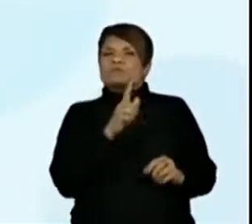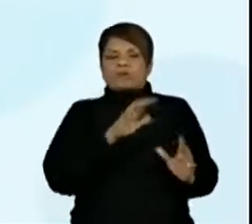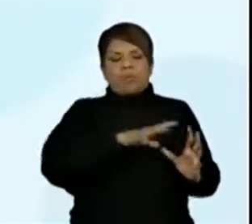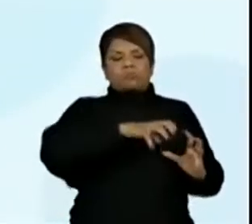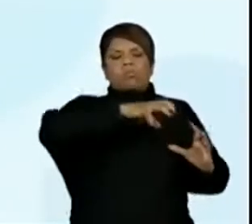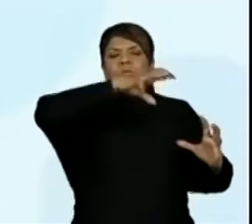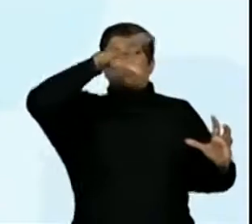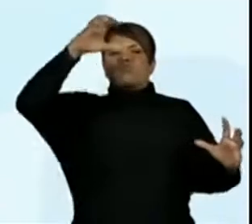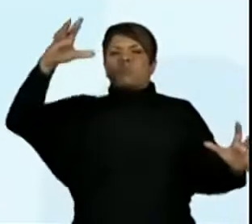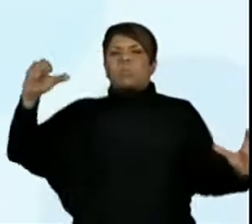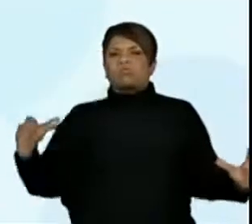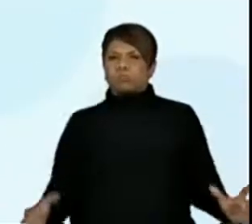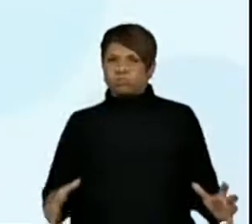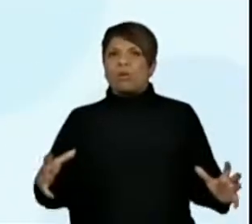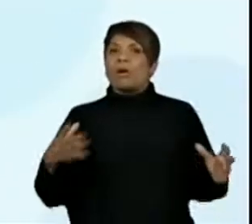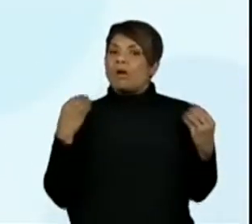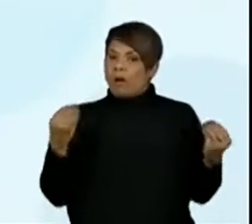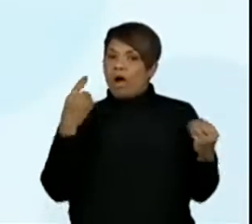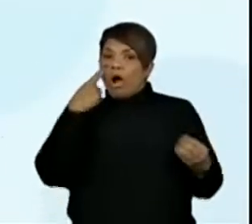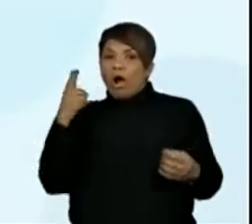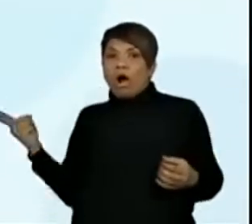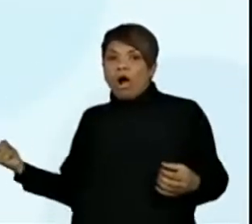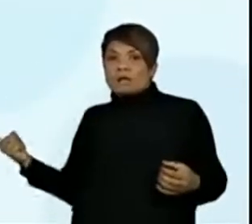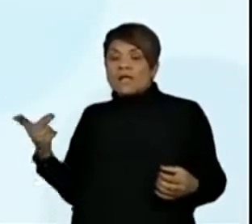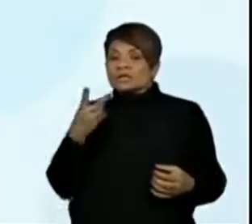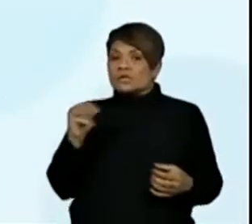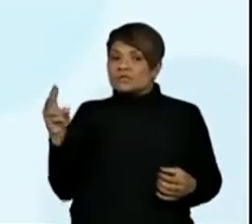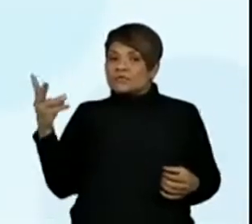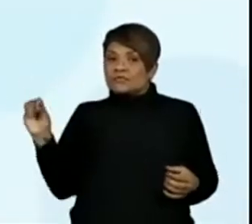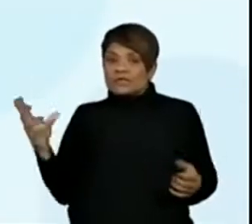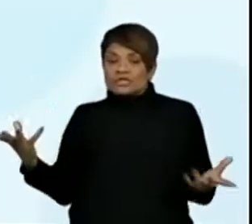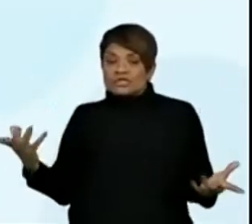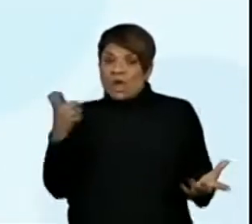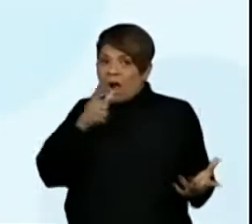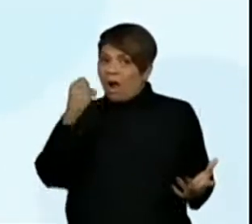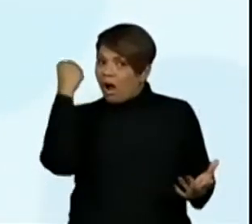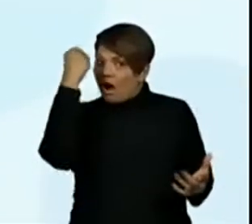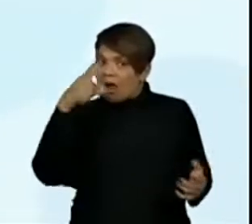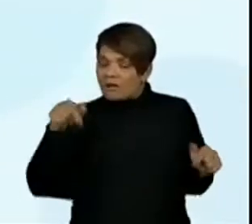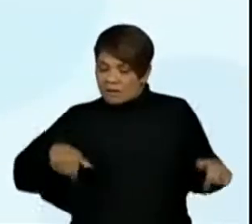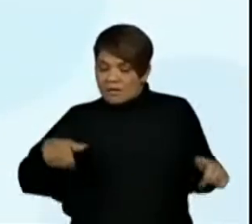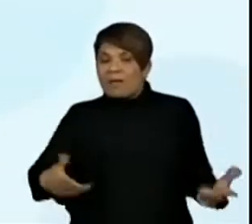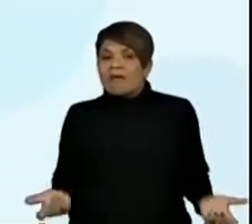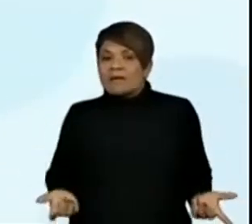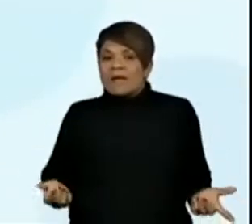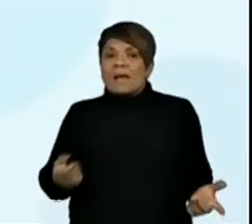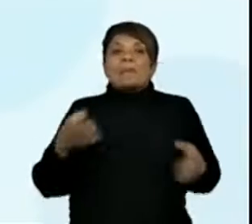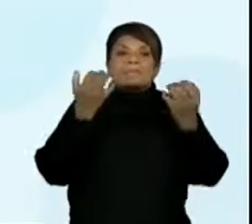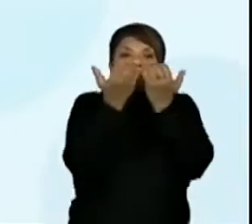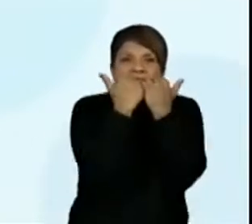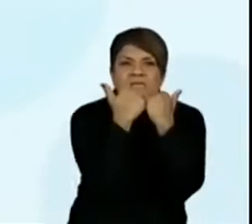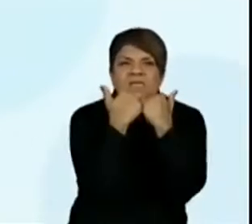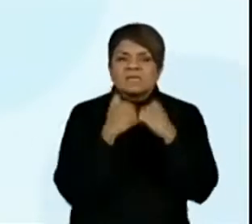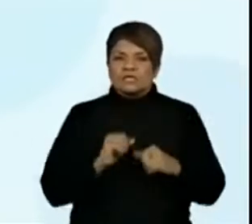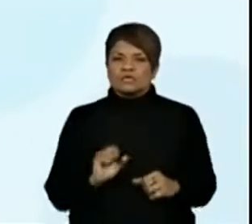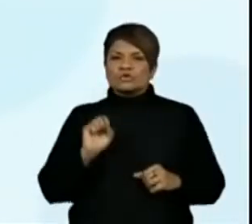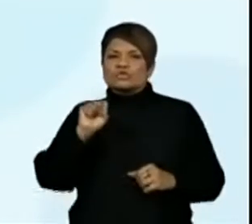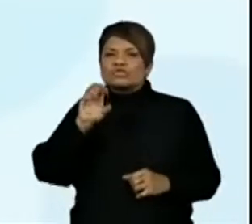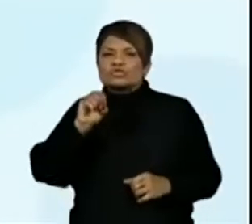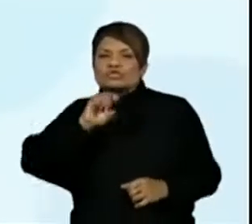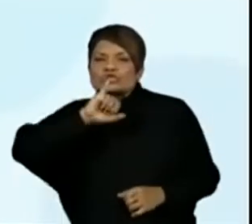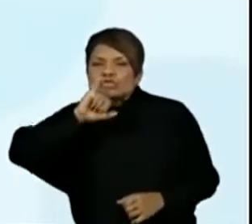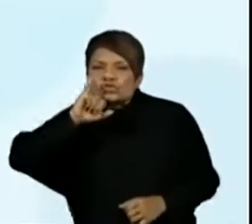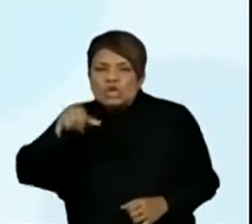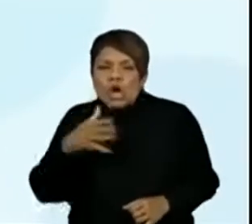isso daqui, isso é uma montanha, é uma montanha de grãos, milho, soja, cevada,